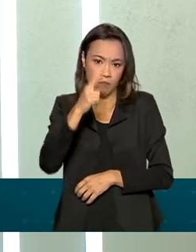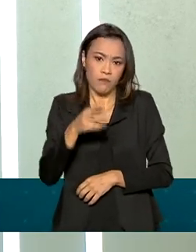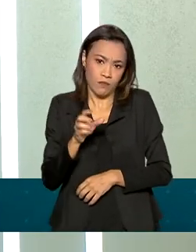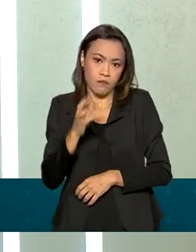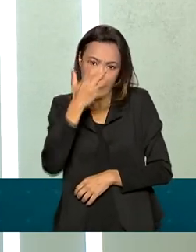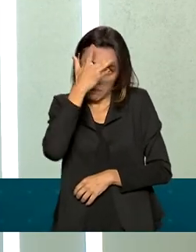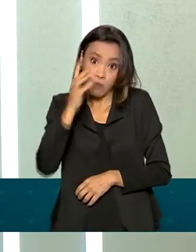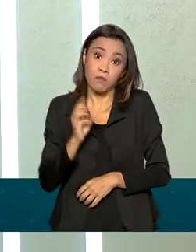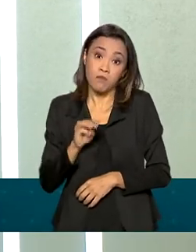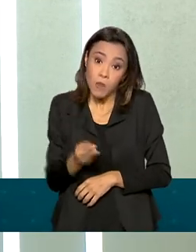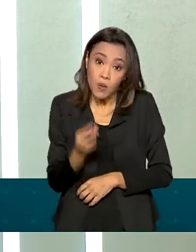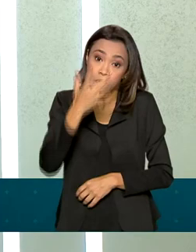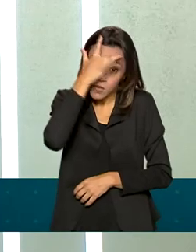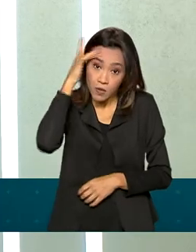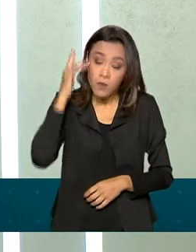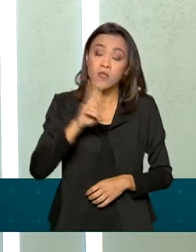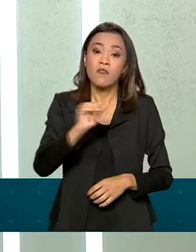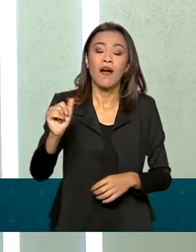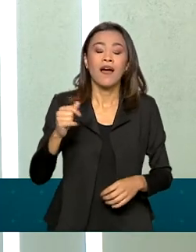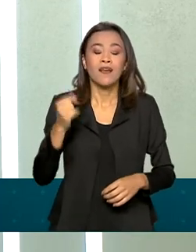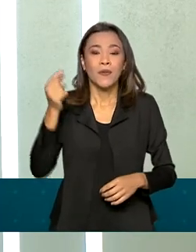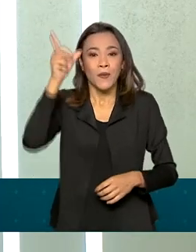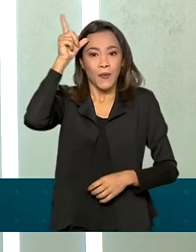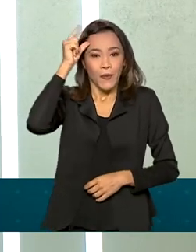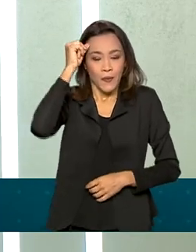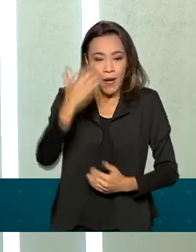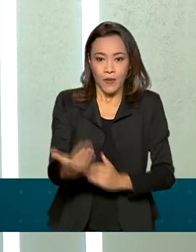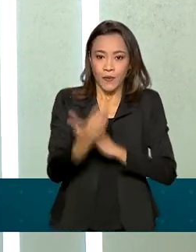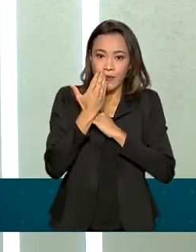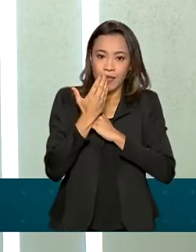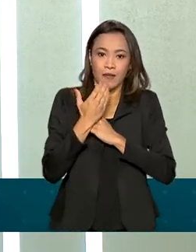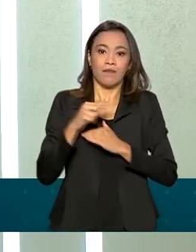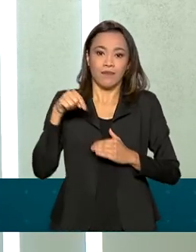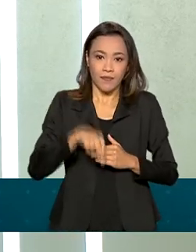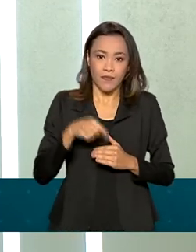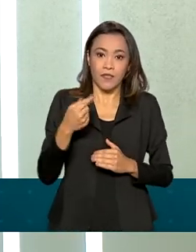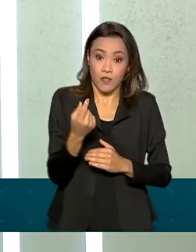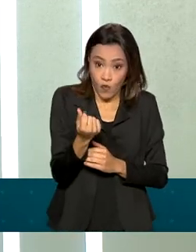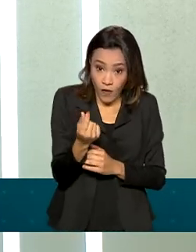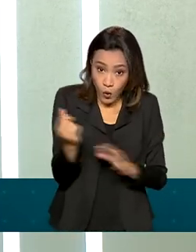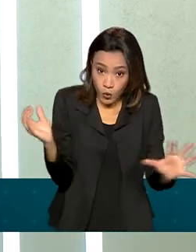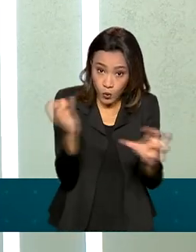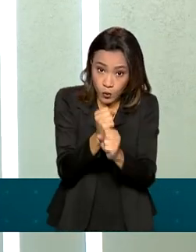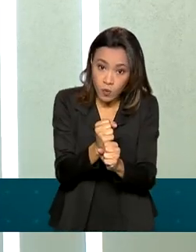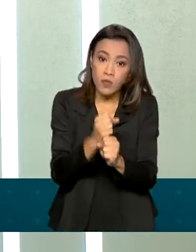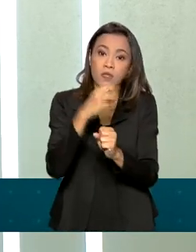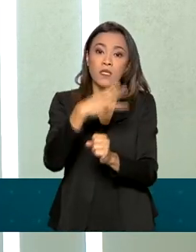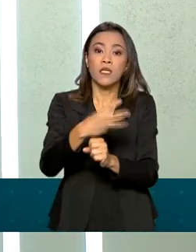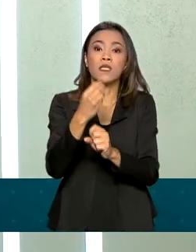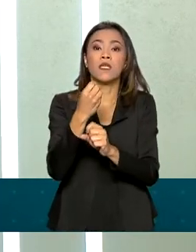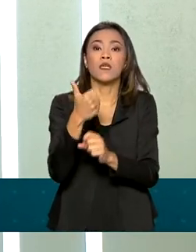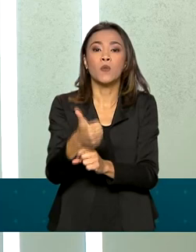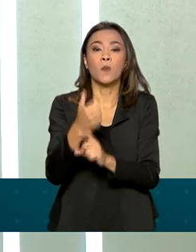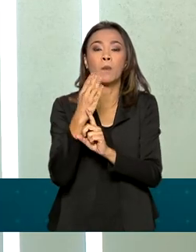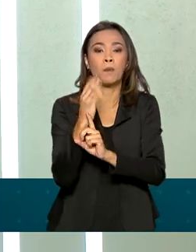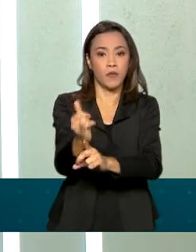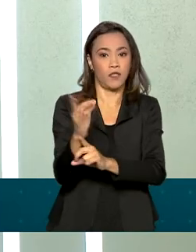com essa antecipação no valor de 31 bilhões de reais.